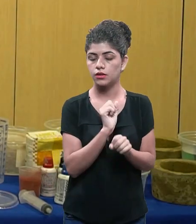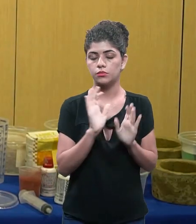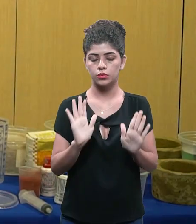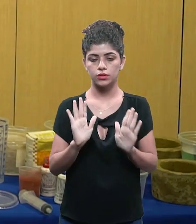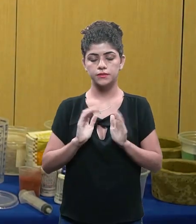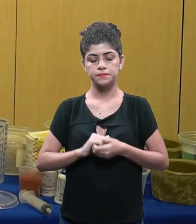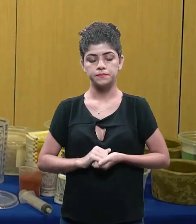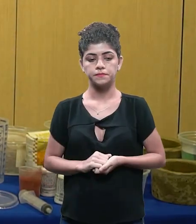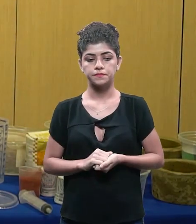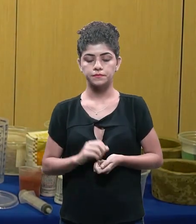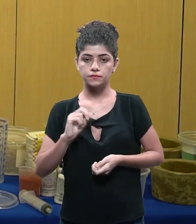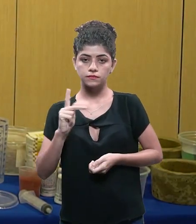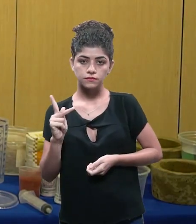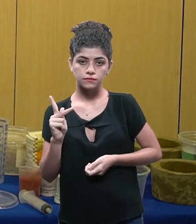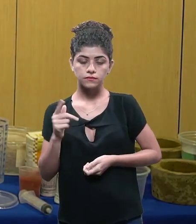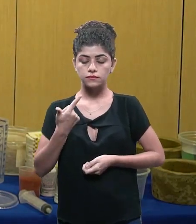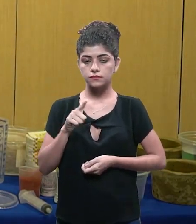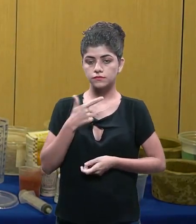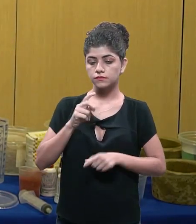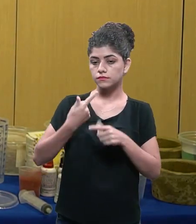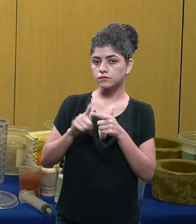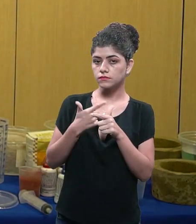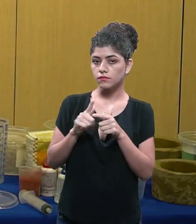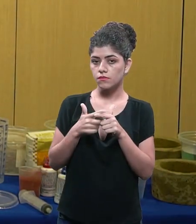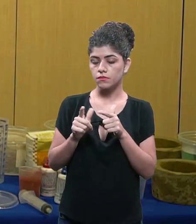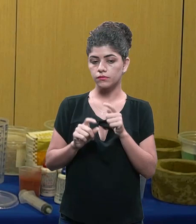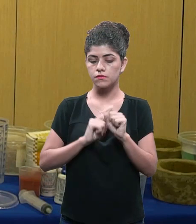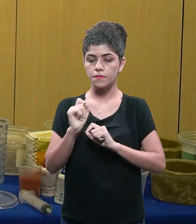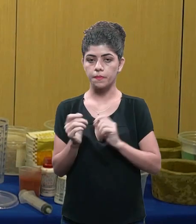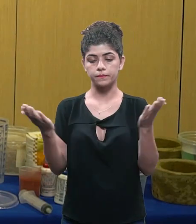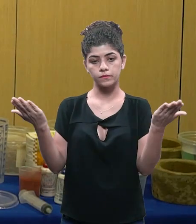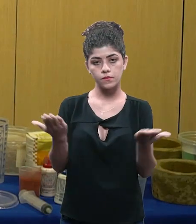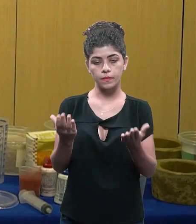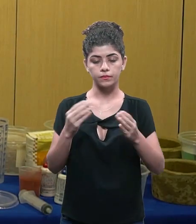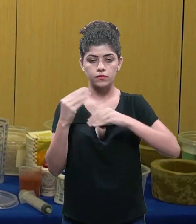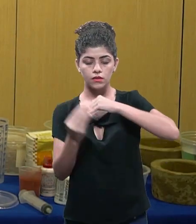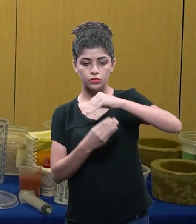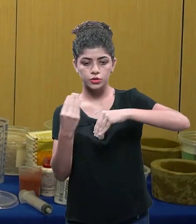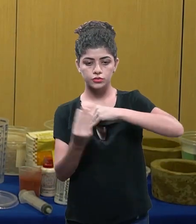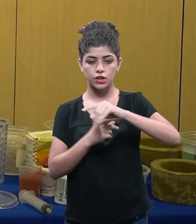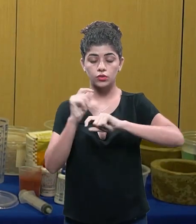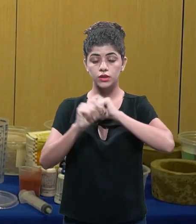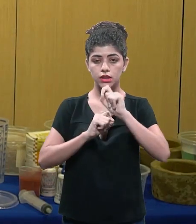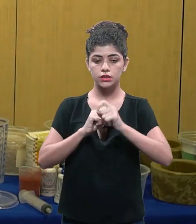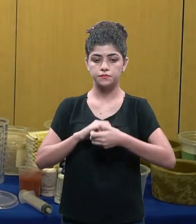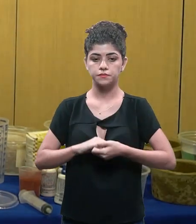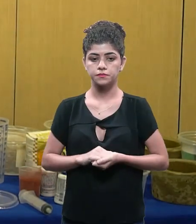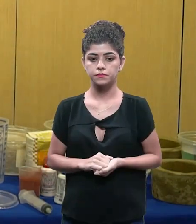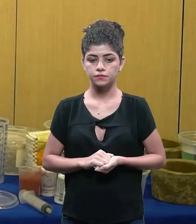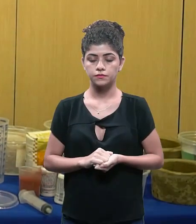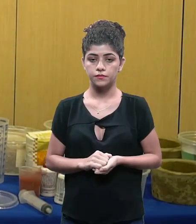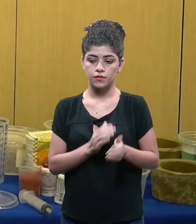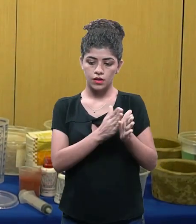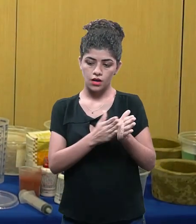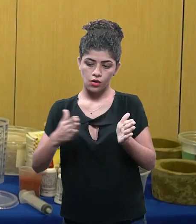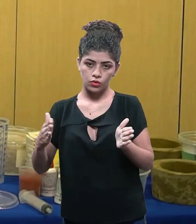vou deixar resguardado aqui um pouco certo para que não dê problema e agora eu vou misturar os secos o que